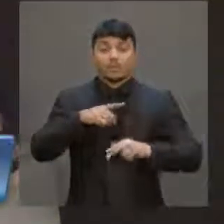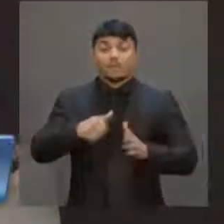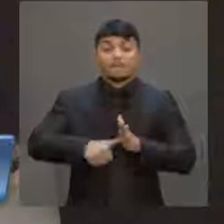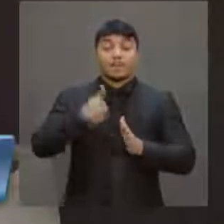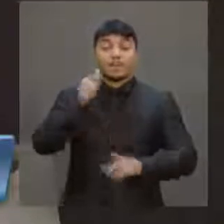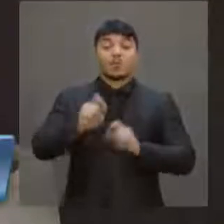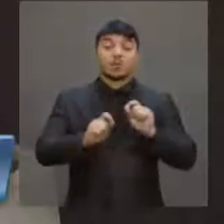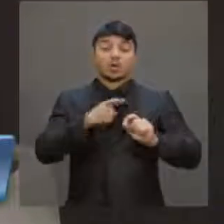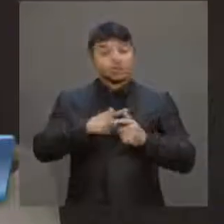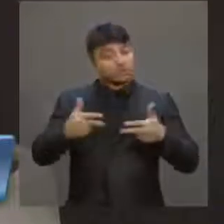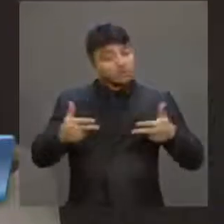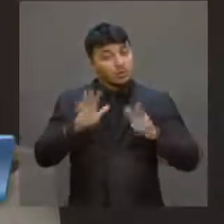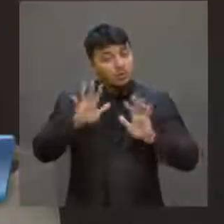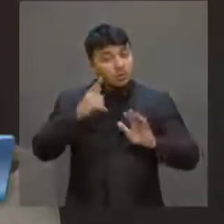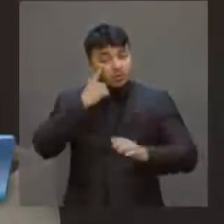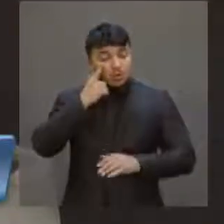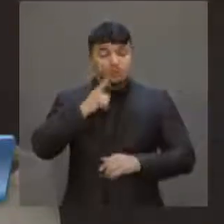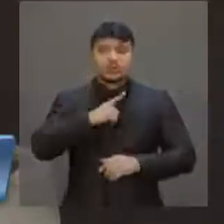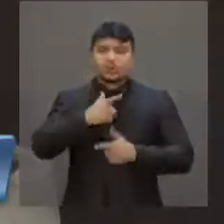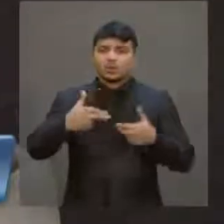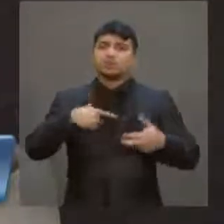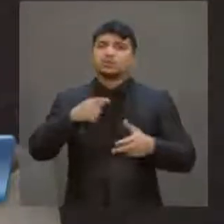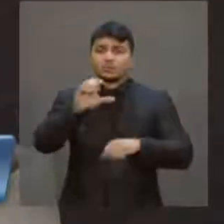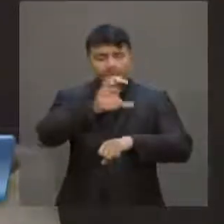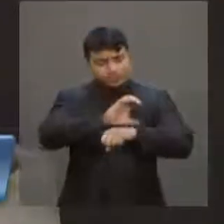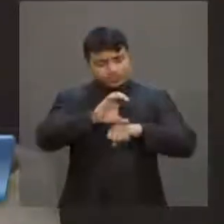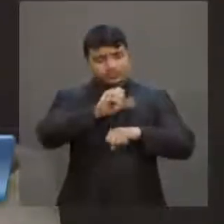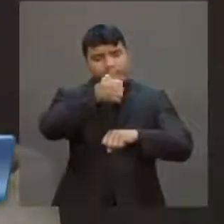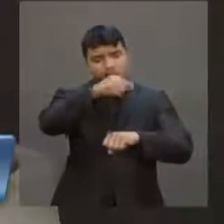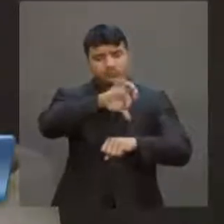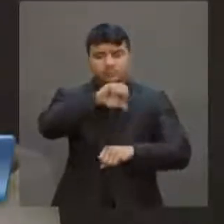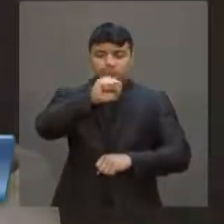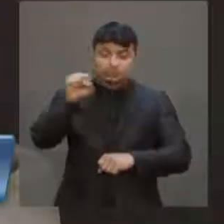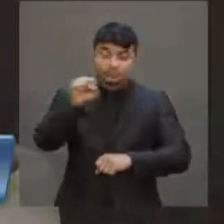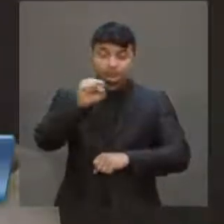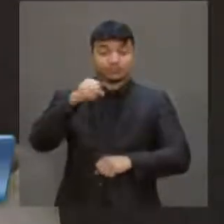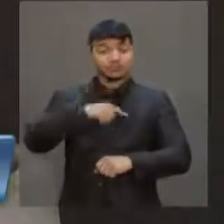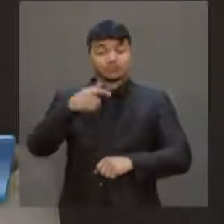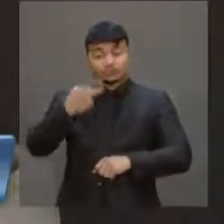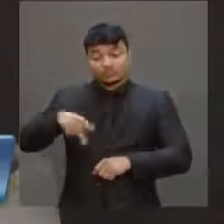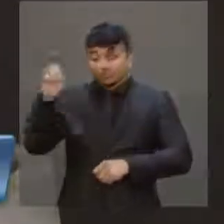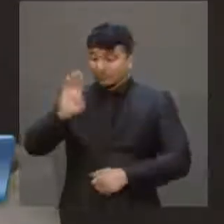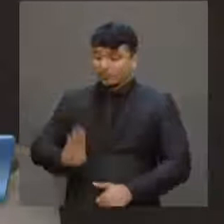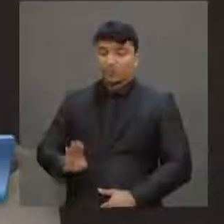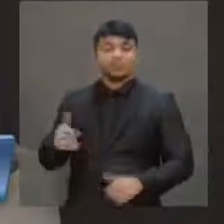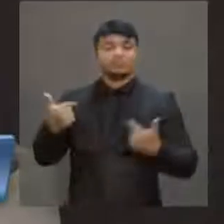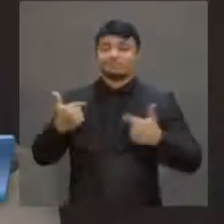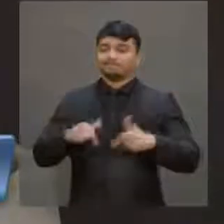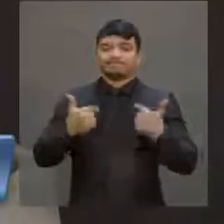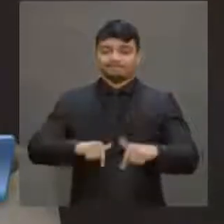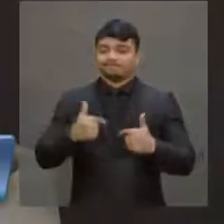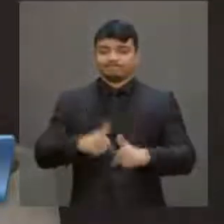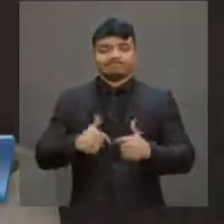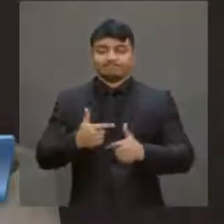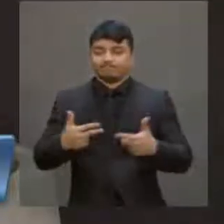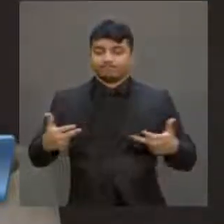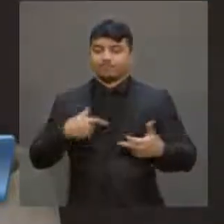se dizer é que, mesmo com a Constituição de 88, o Brasil não tinha um grande,